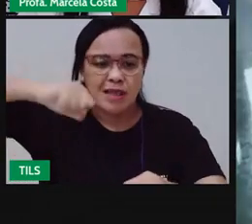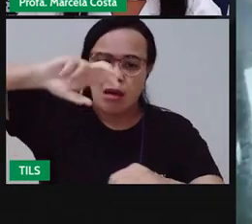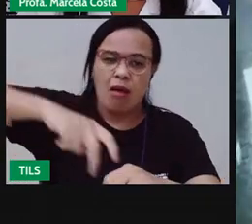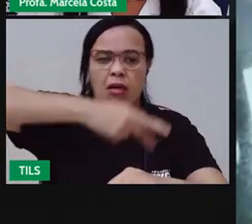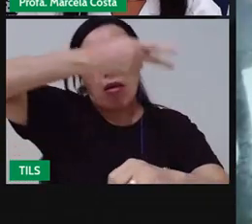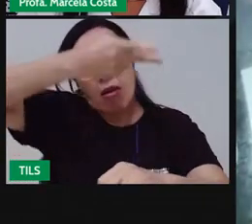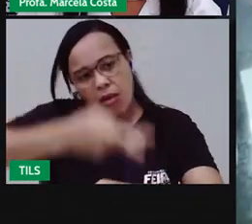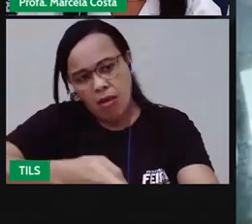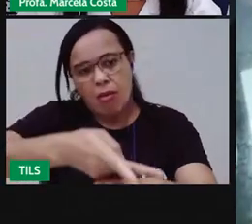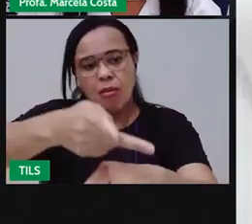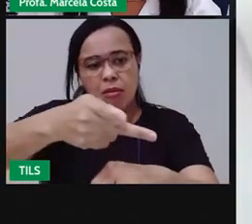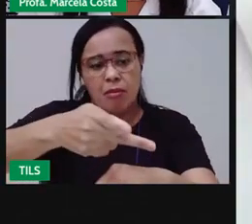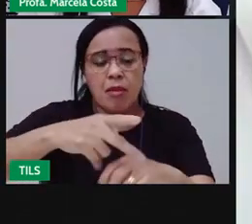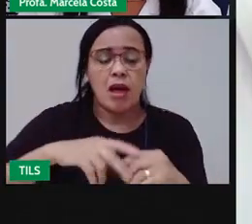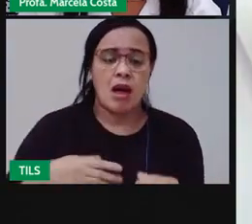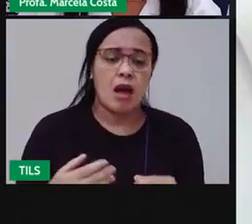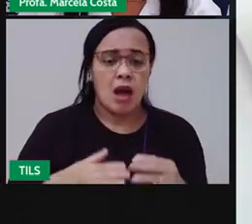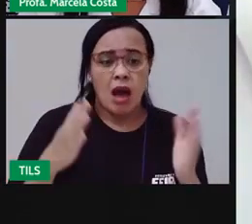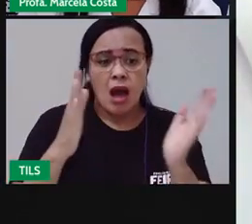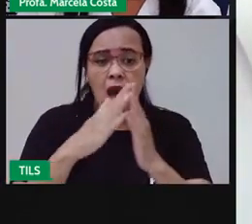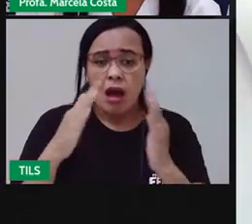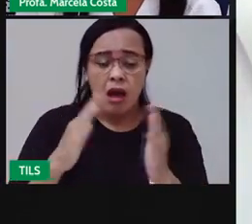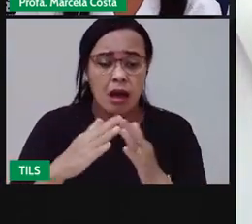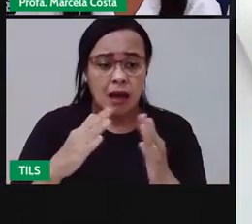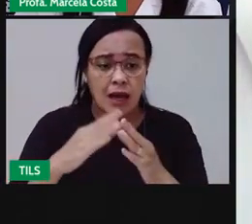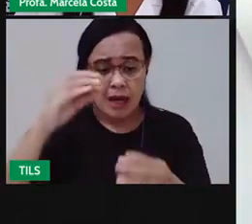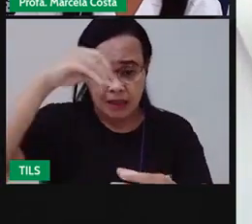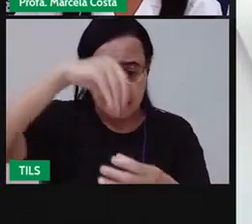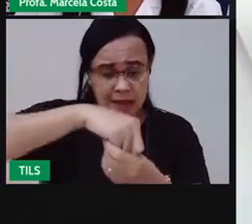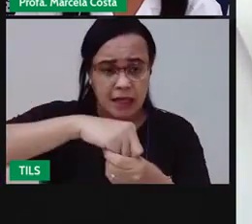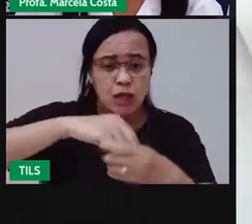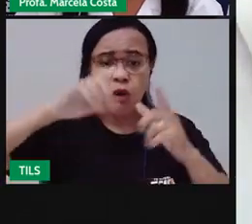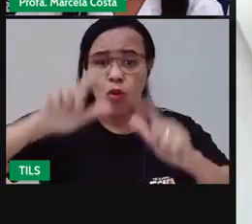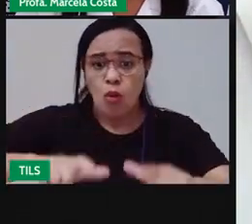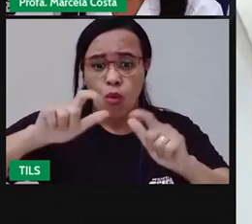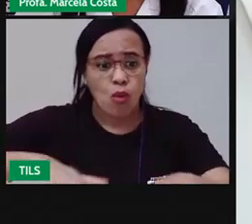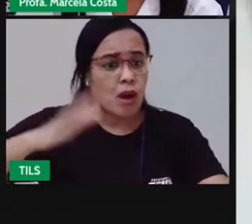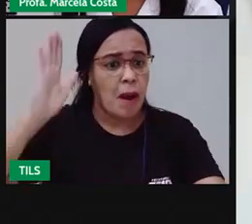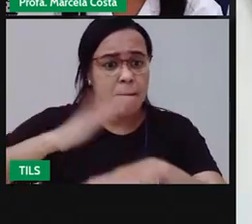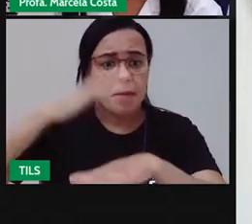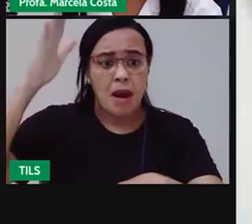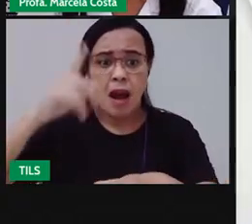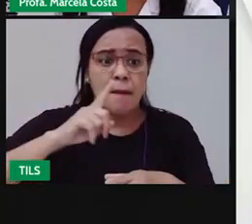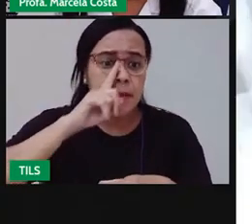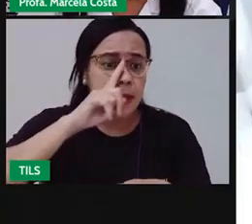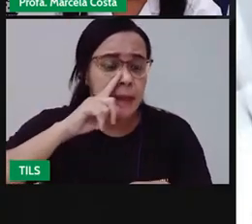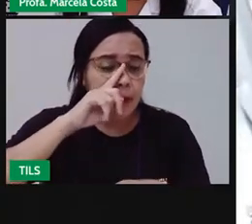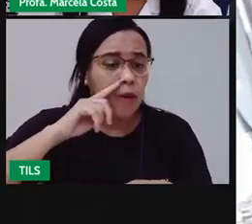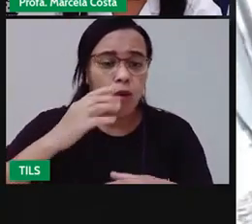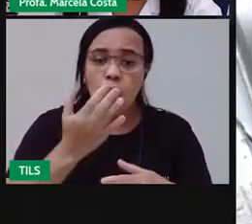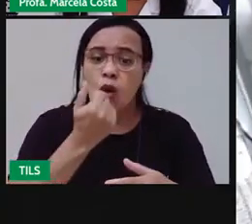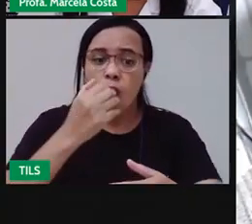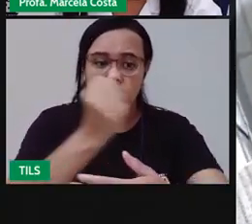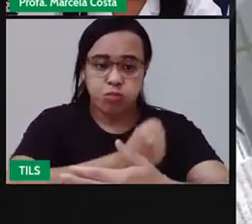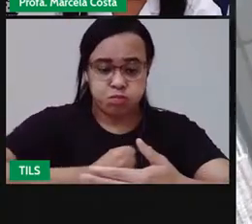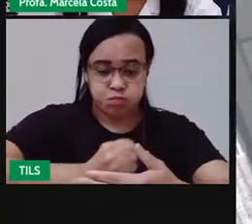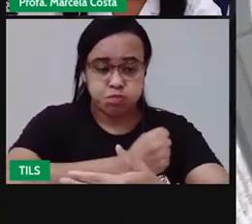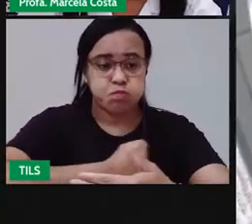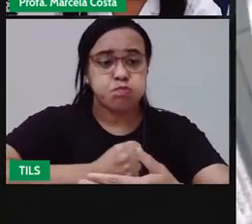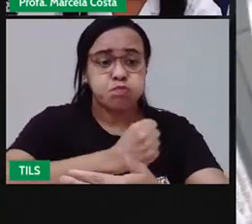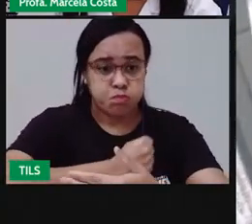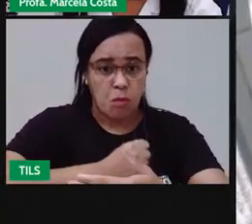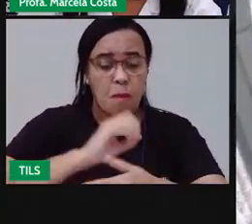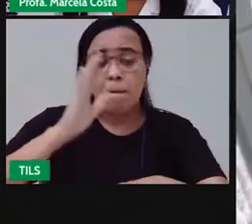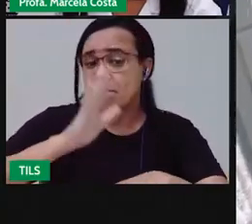da maioria dos acidentes. O acesso fácil a facas pode ser evitado com travas nas gavetas. Porém, o perigo